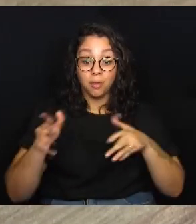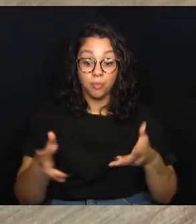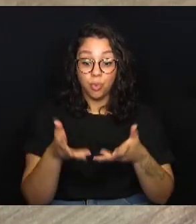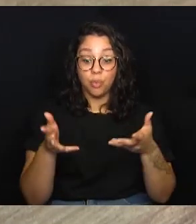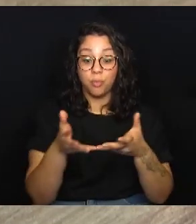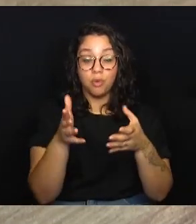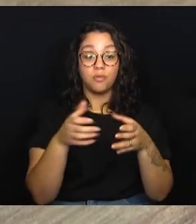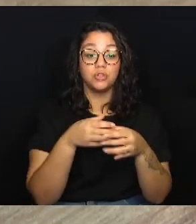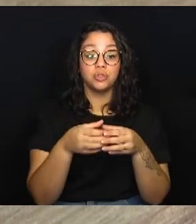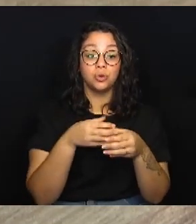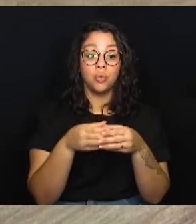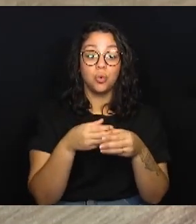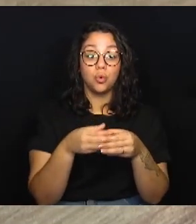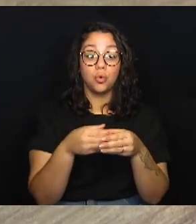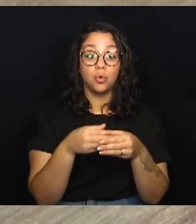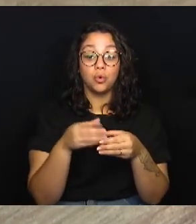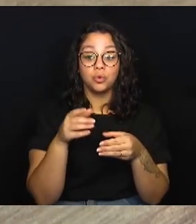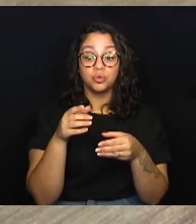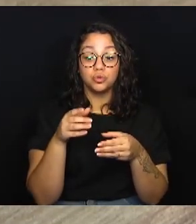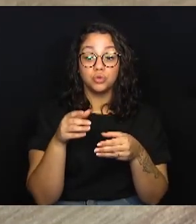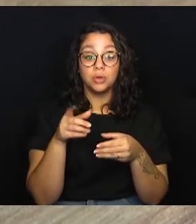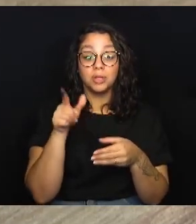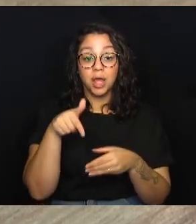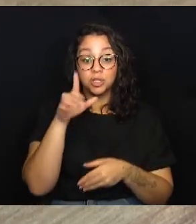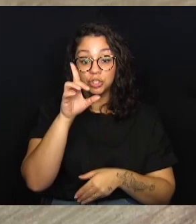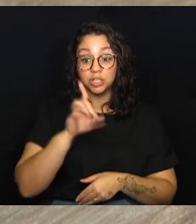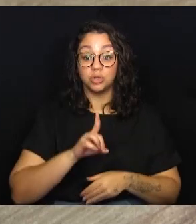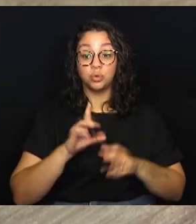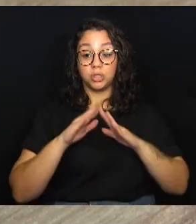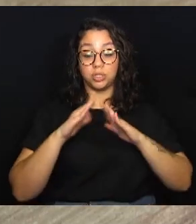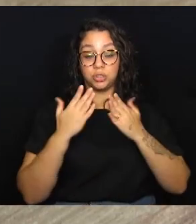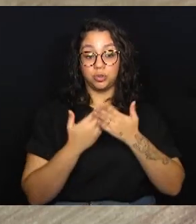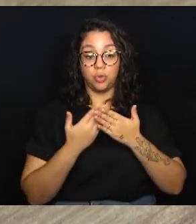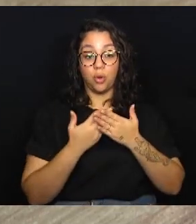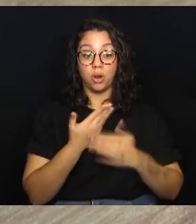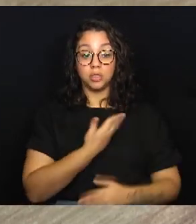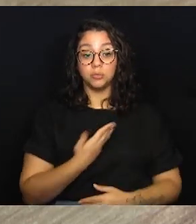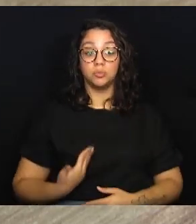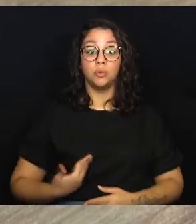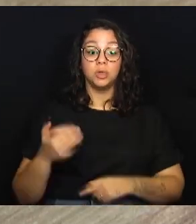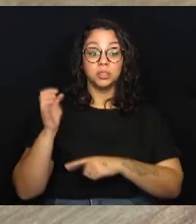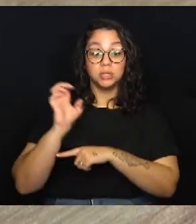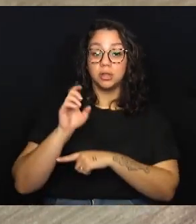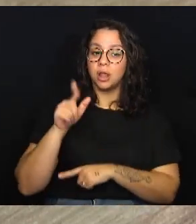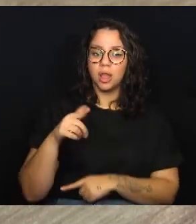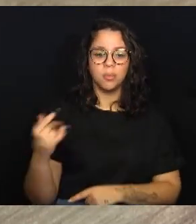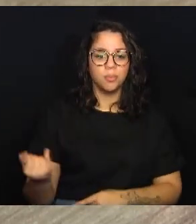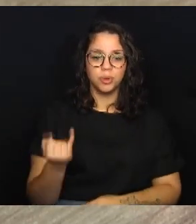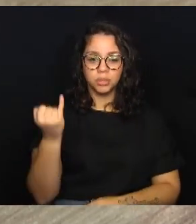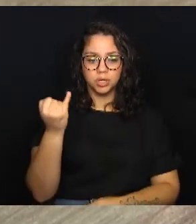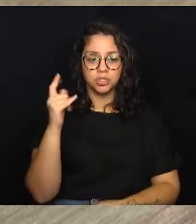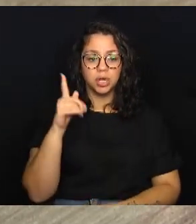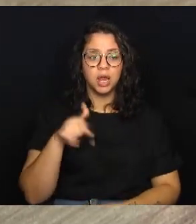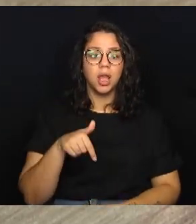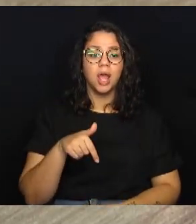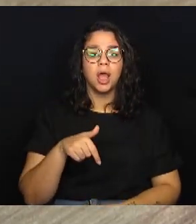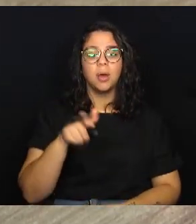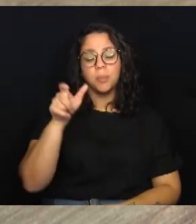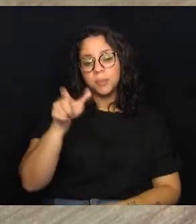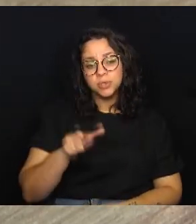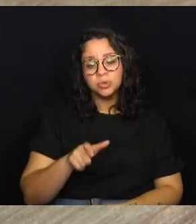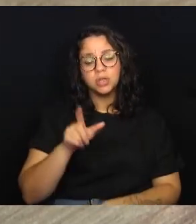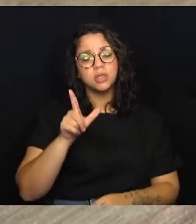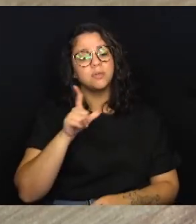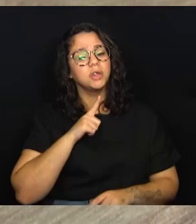Constituição, promova a realização de concursos públicos para diretores das escolas públicas estaduais. É